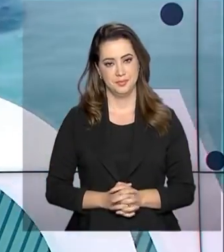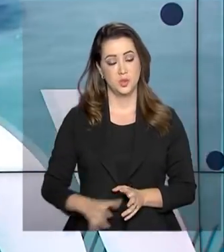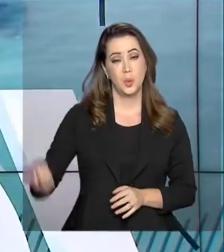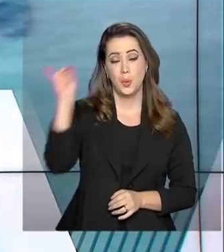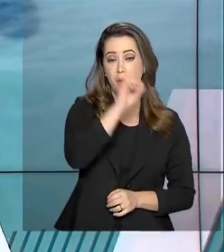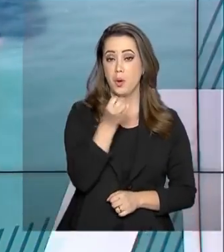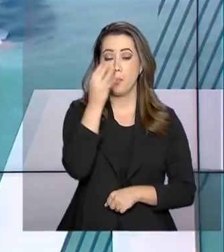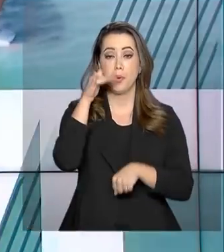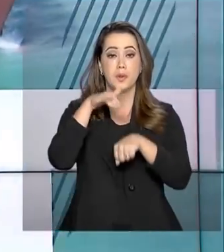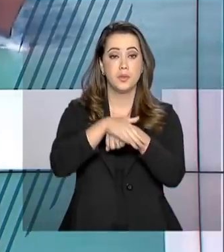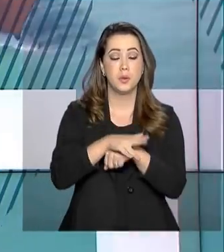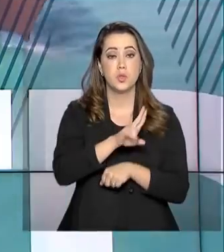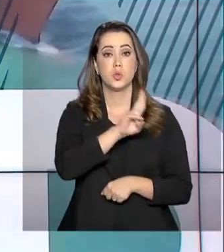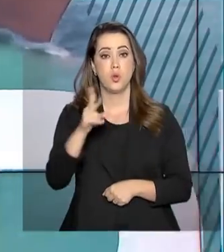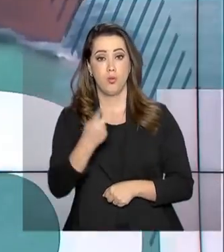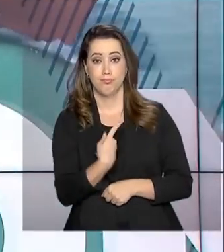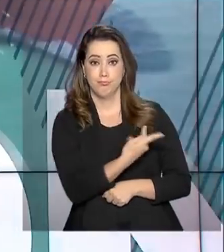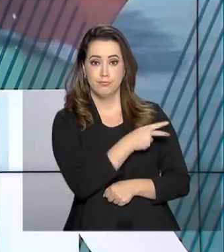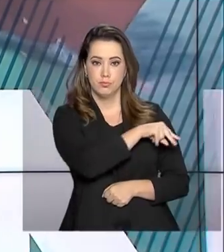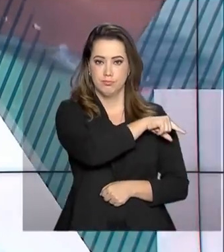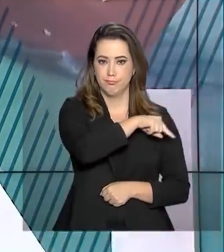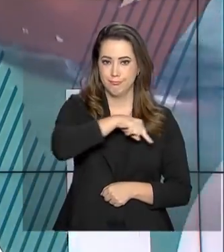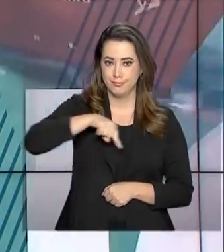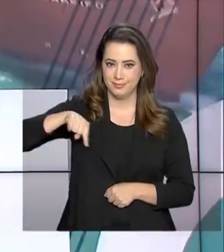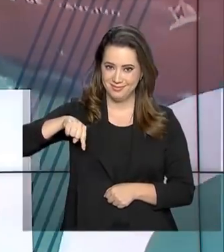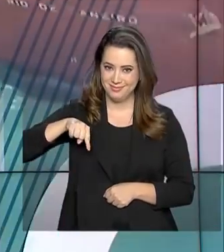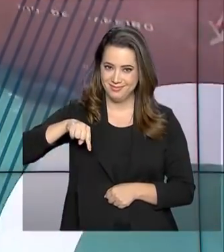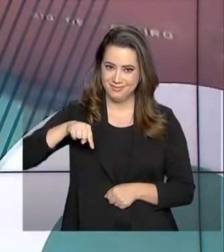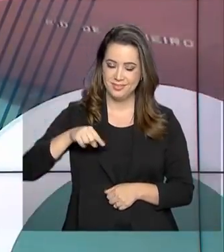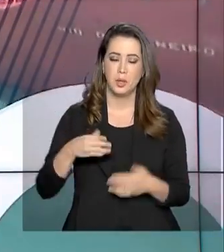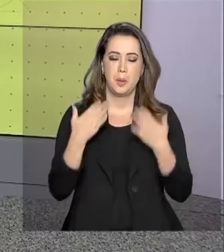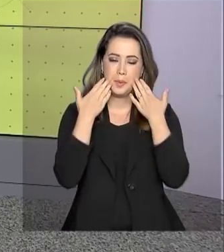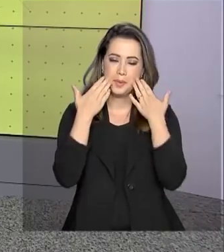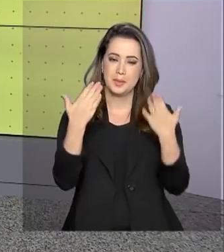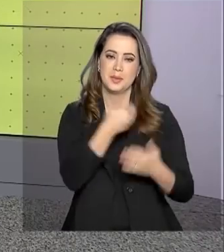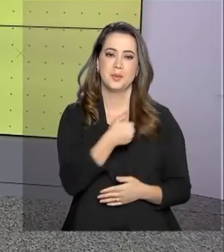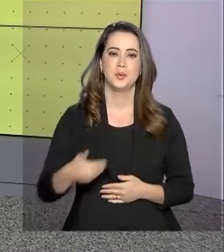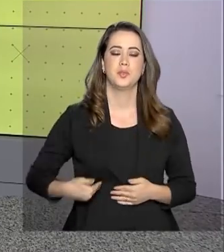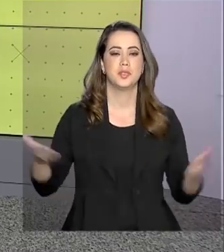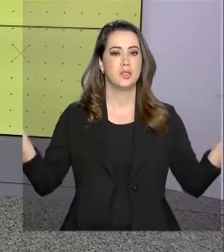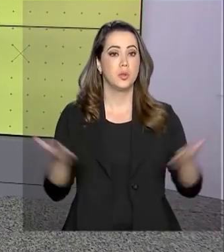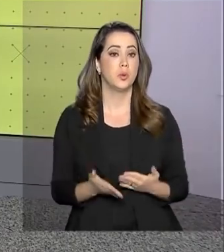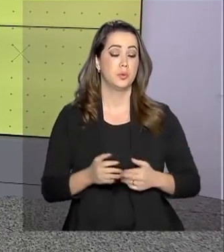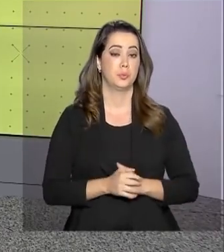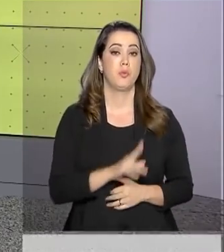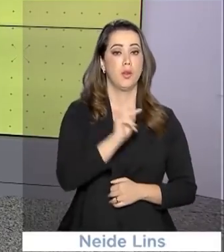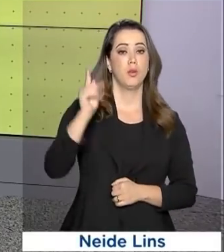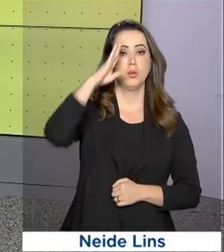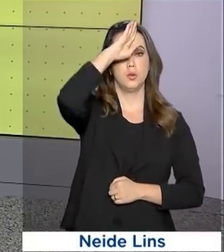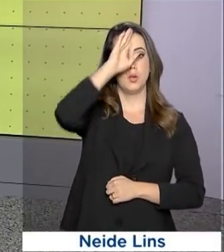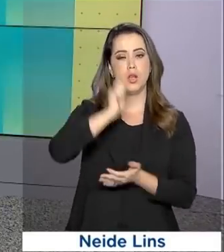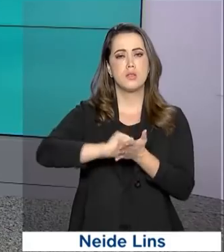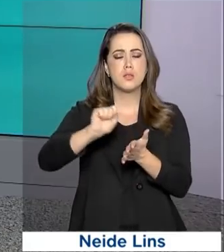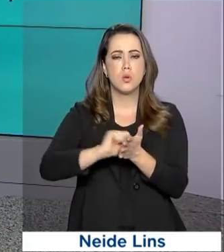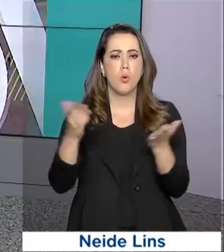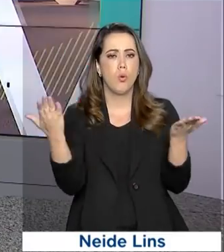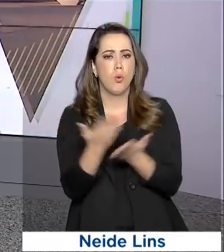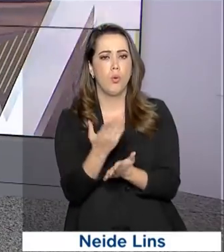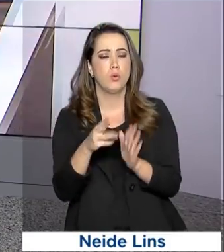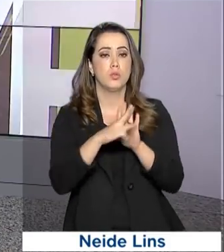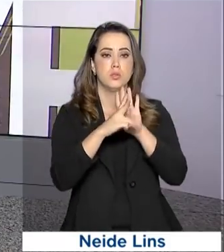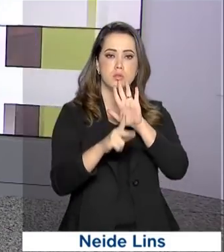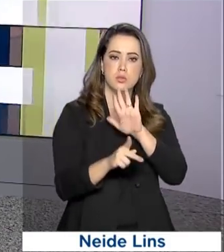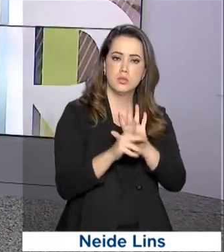Olá, boa noite. Eu sou o Roberto Camargo e está no ar o Governo Agora. O presidente Jair Bolsonaro assinou hoje a medida